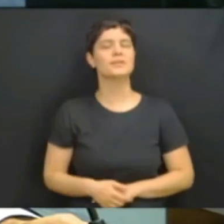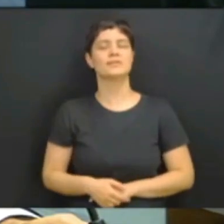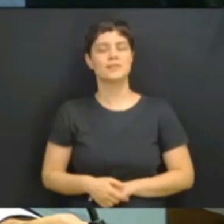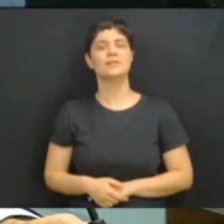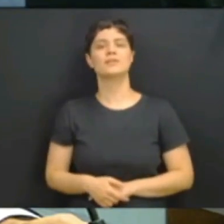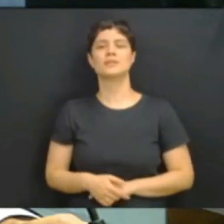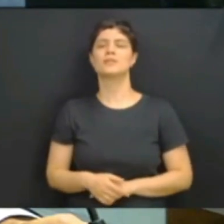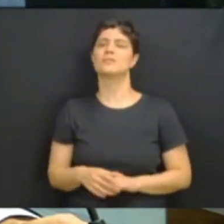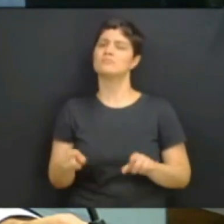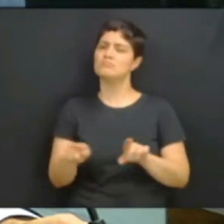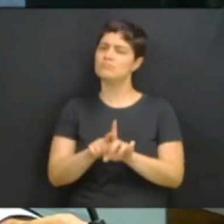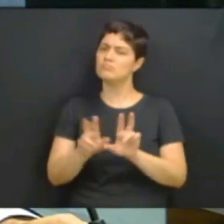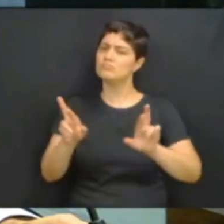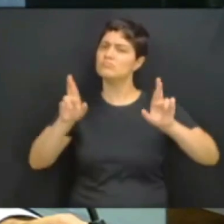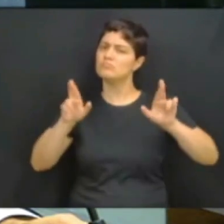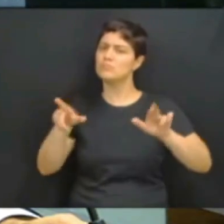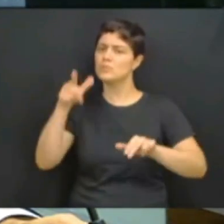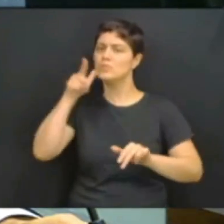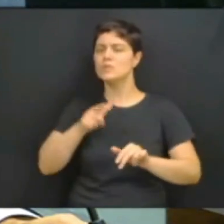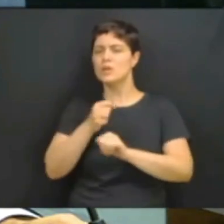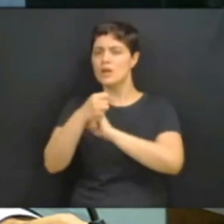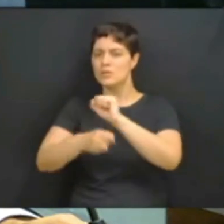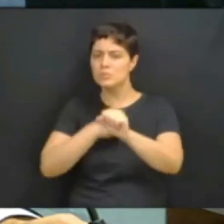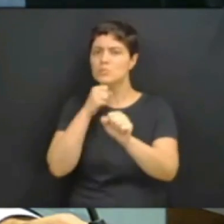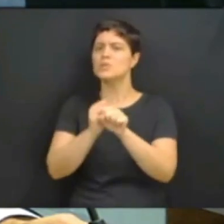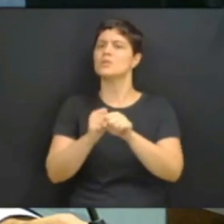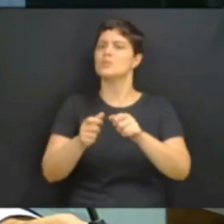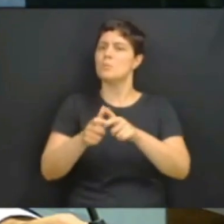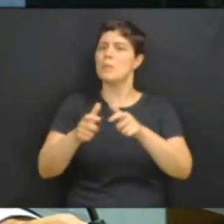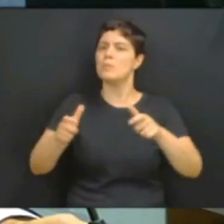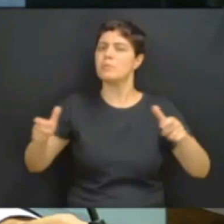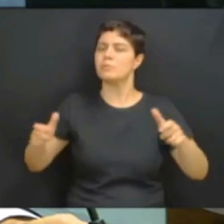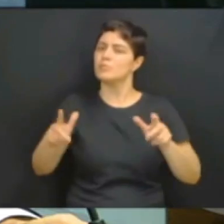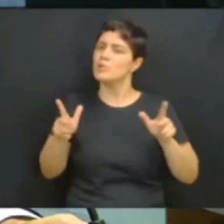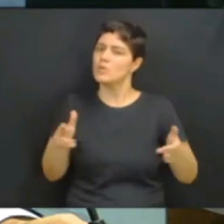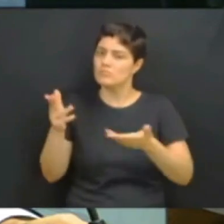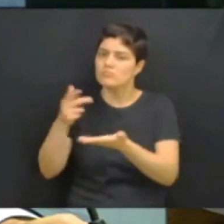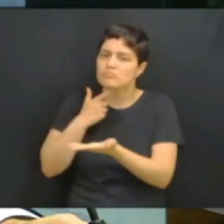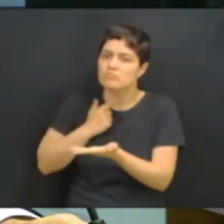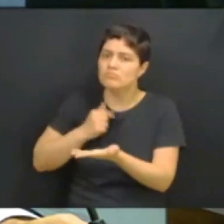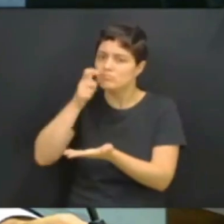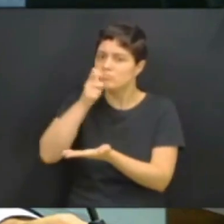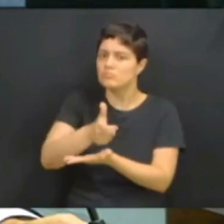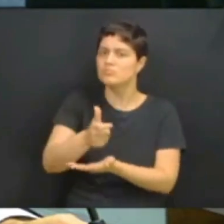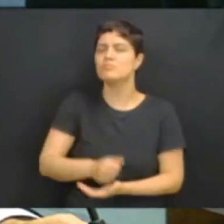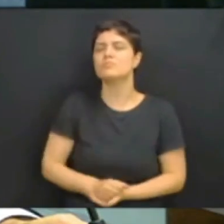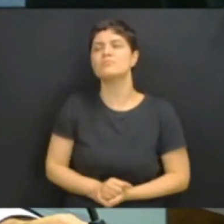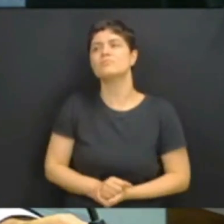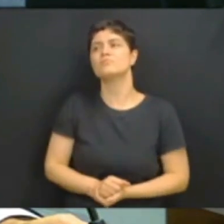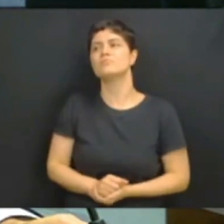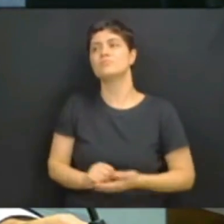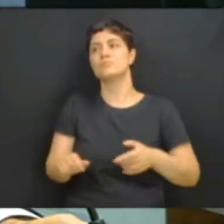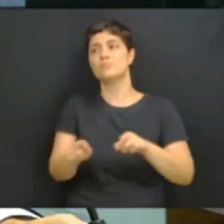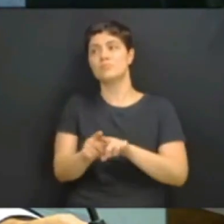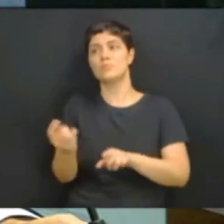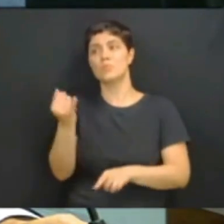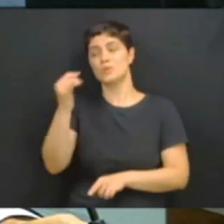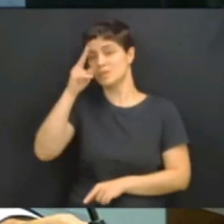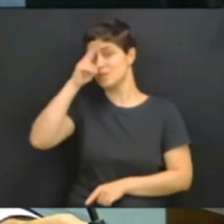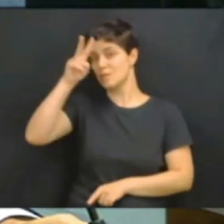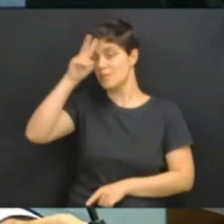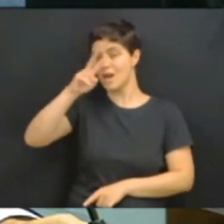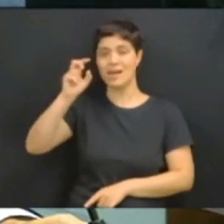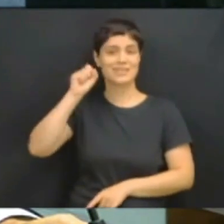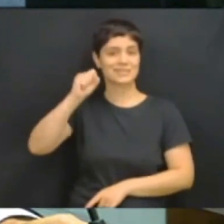almejada para o próximo ano. E registrar a história no Podemos do senador Álvaro Dias, que